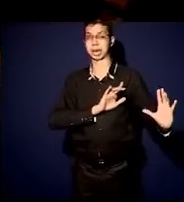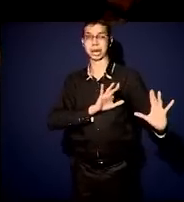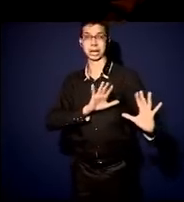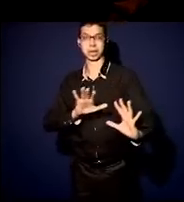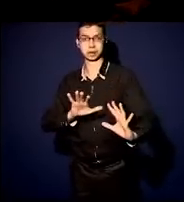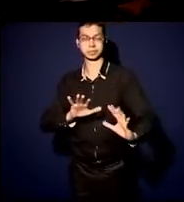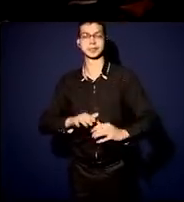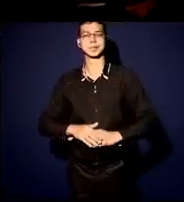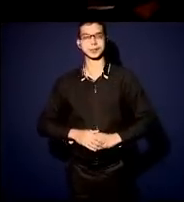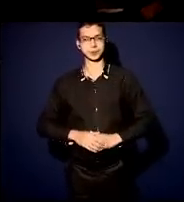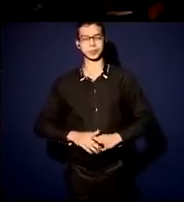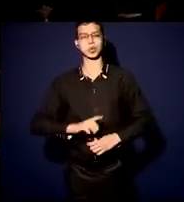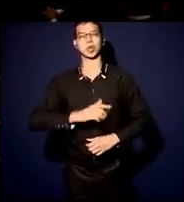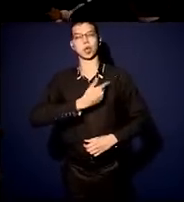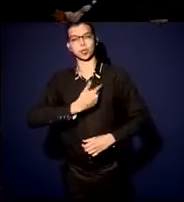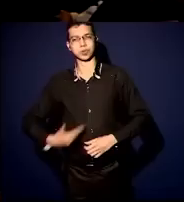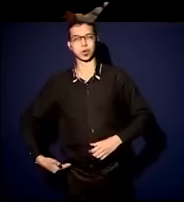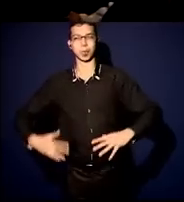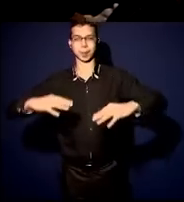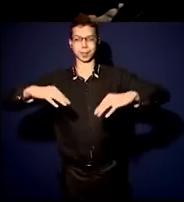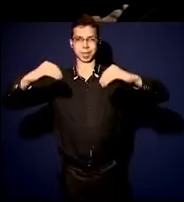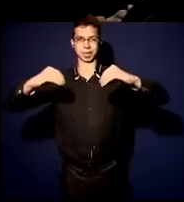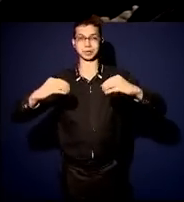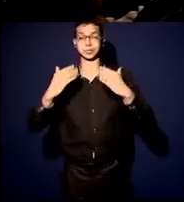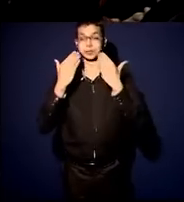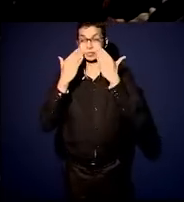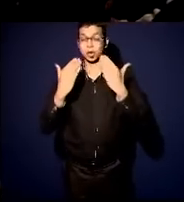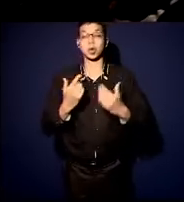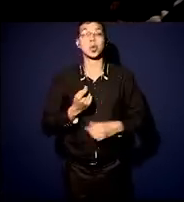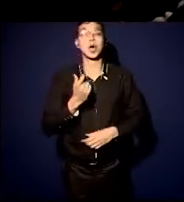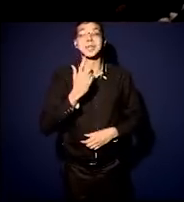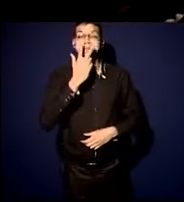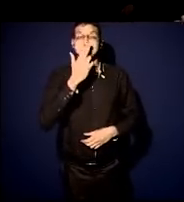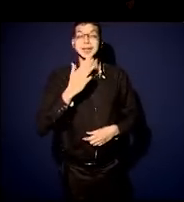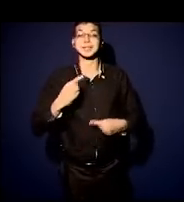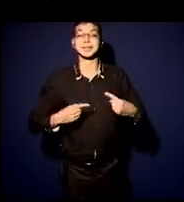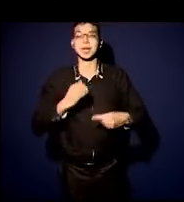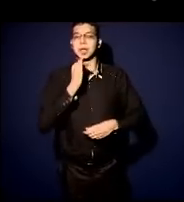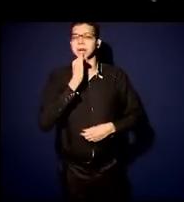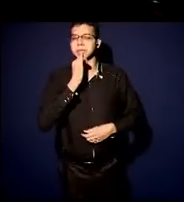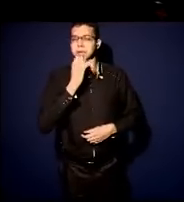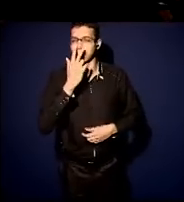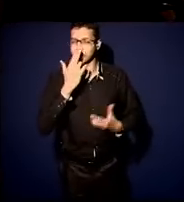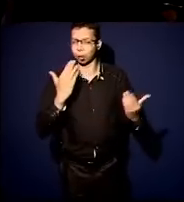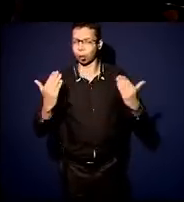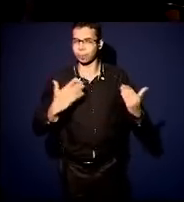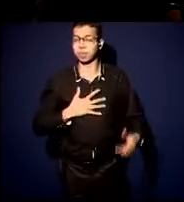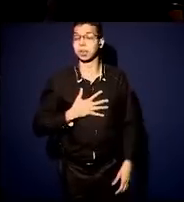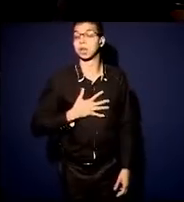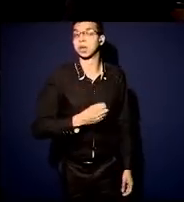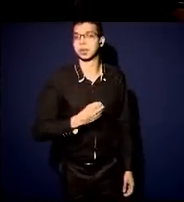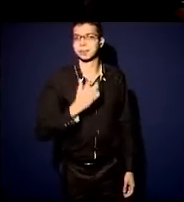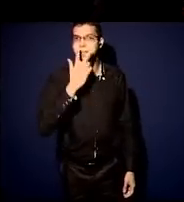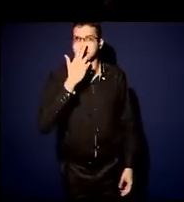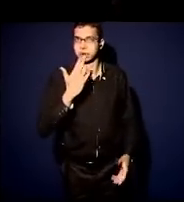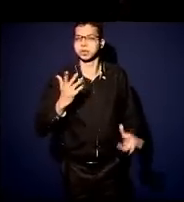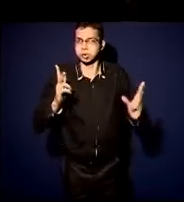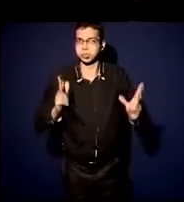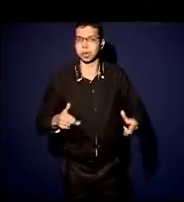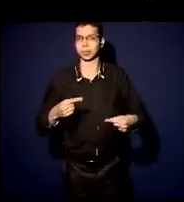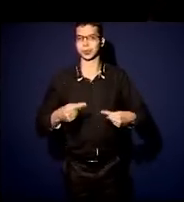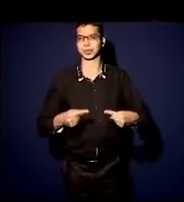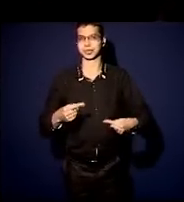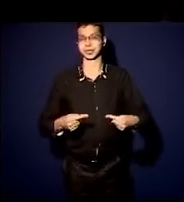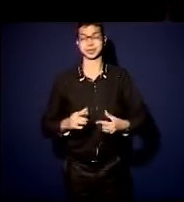Palácio do Governo. Então, era quase que um suicídio político falar em reformas e privatizações nesse Estado tão polarizado. Nós optamos por um